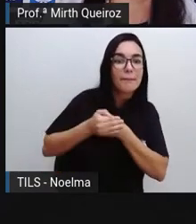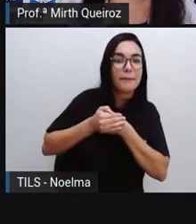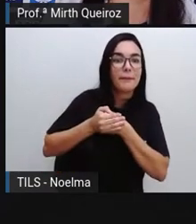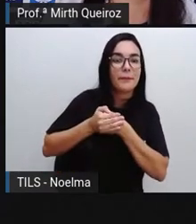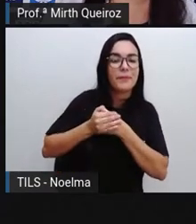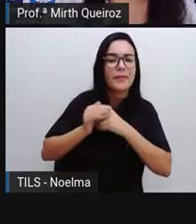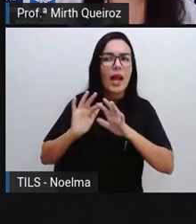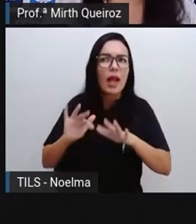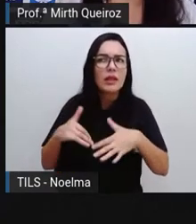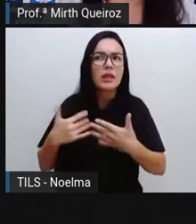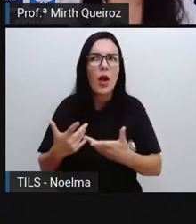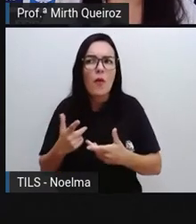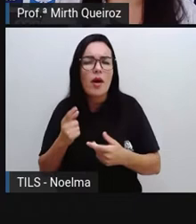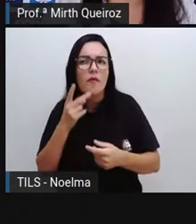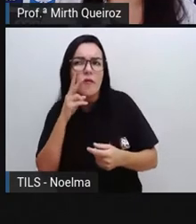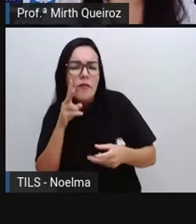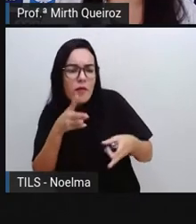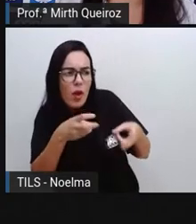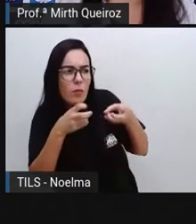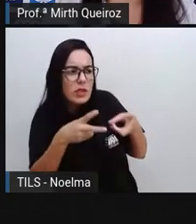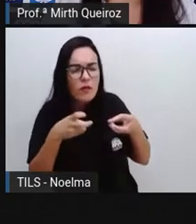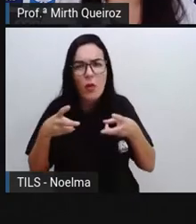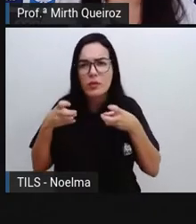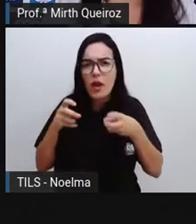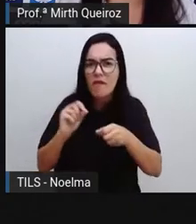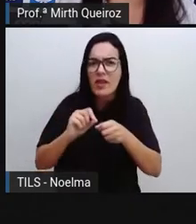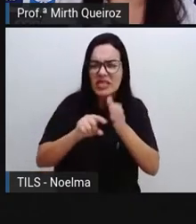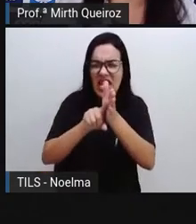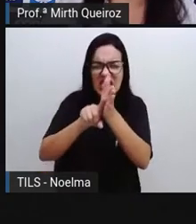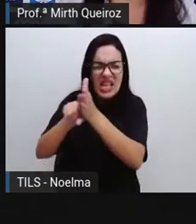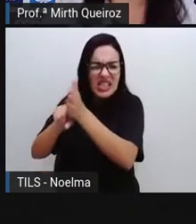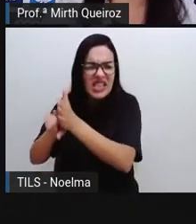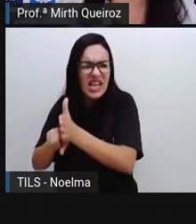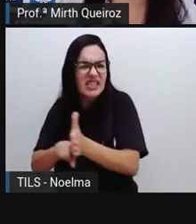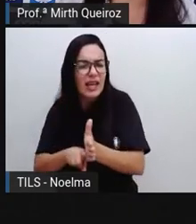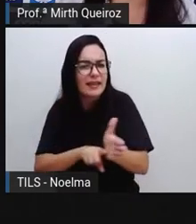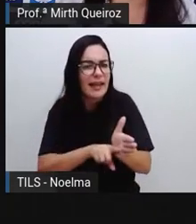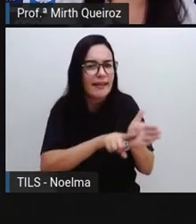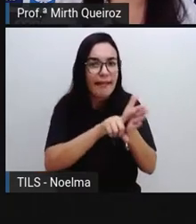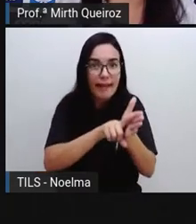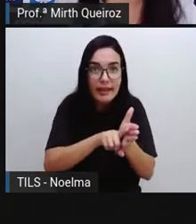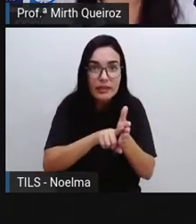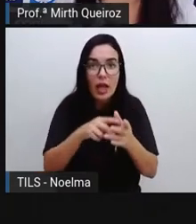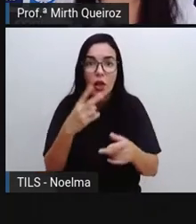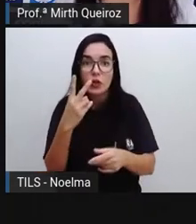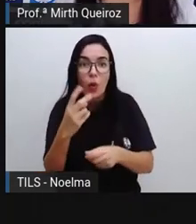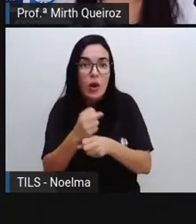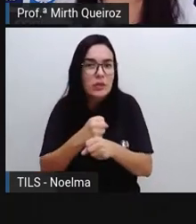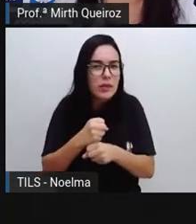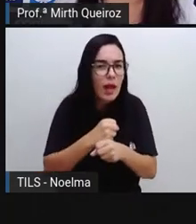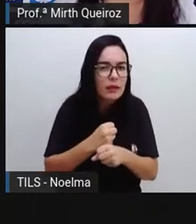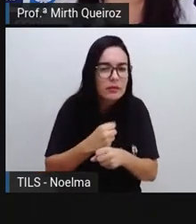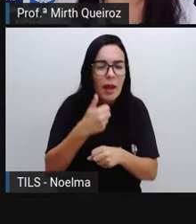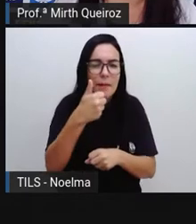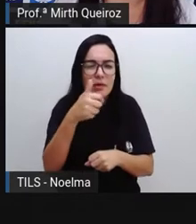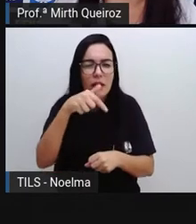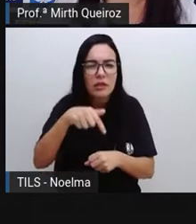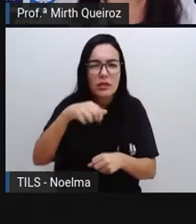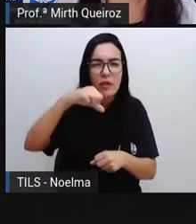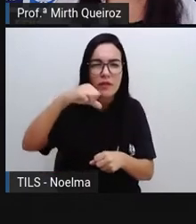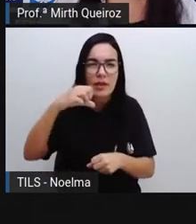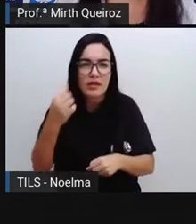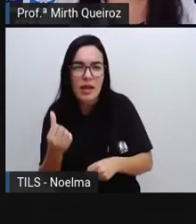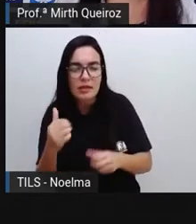ele fez diversos testes durante o período de dois anos, que foi de 1796 a 1798.